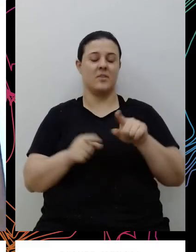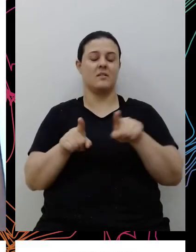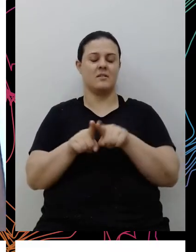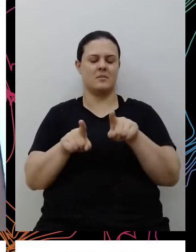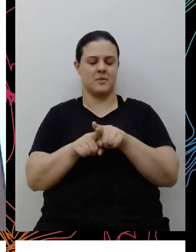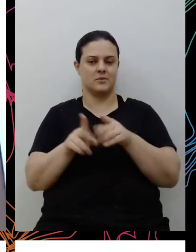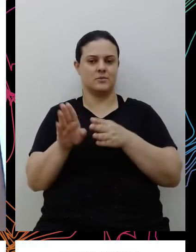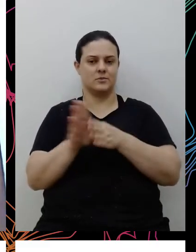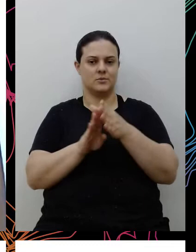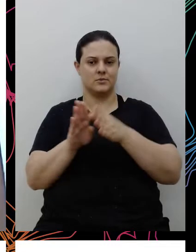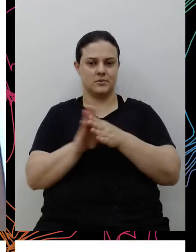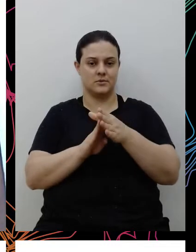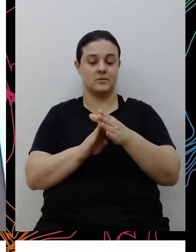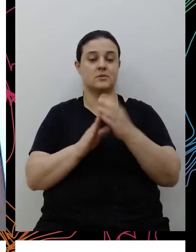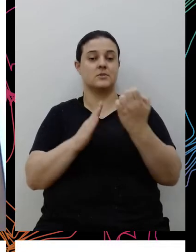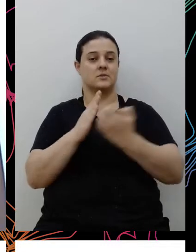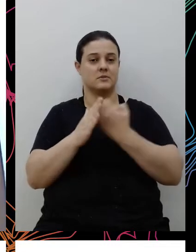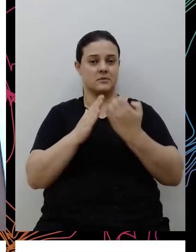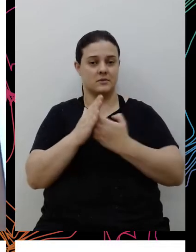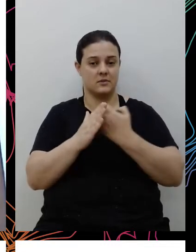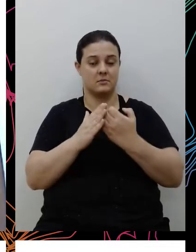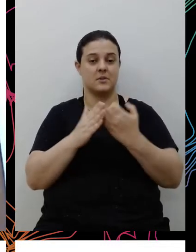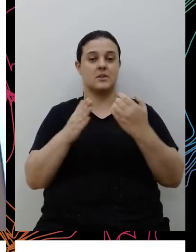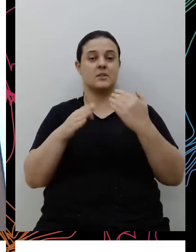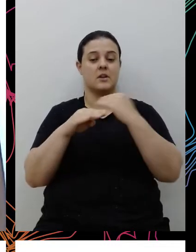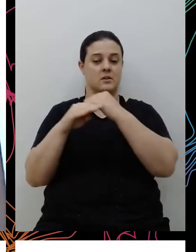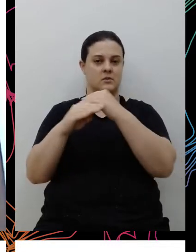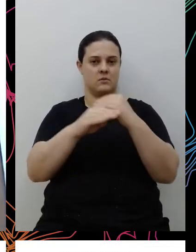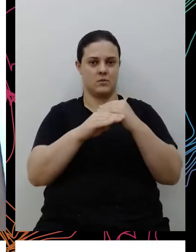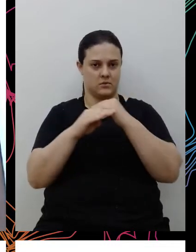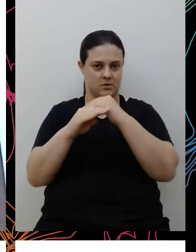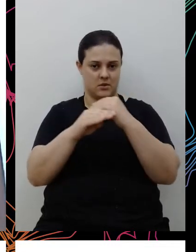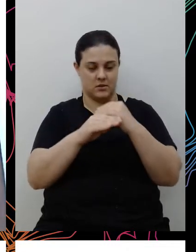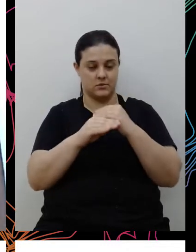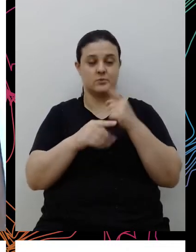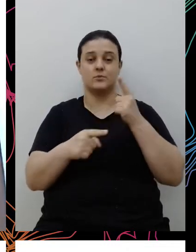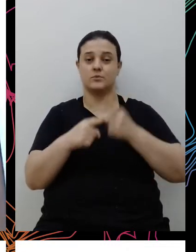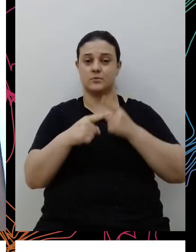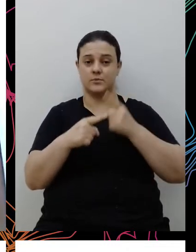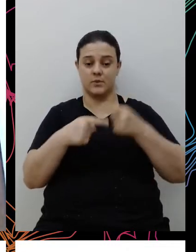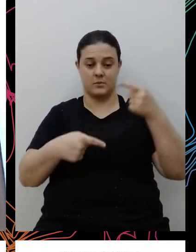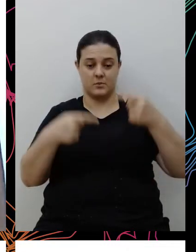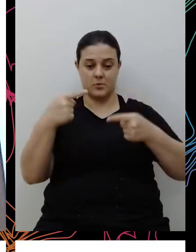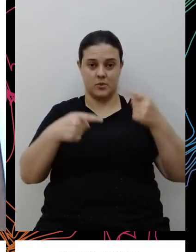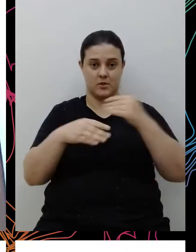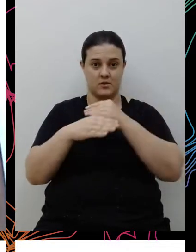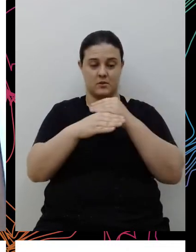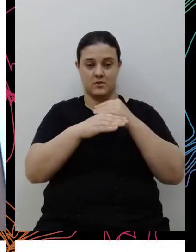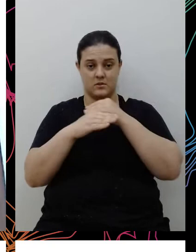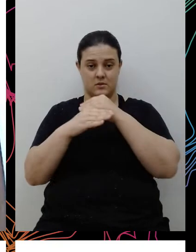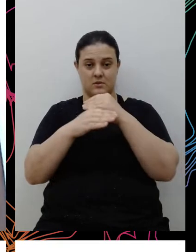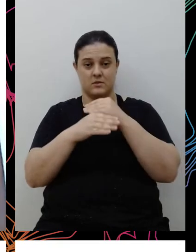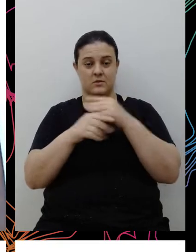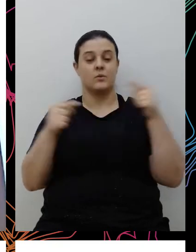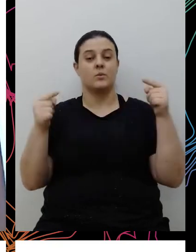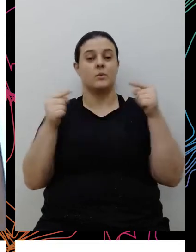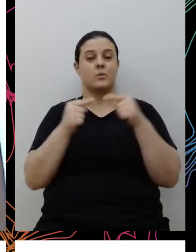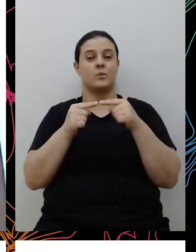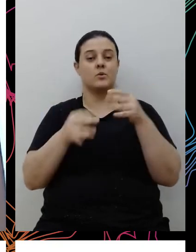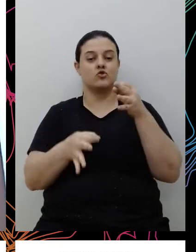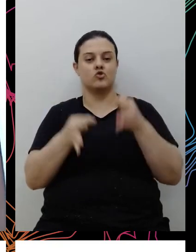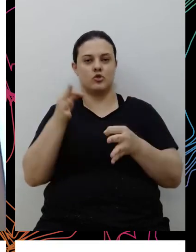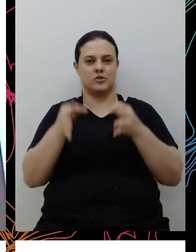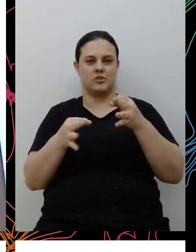muito as empresas a trabalhar essa questão de equidade, né? Isso é porque as políticas de equidade, elas partem do pressuposto de justiça